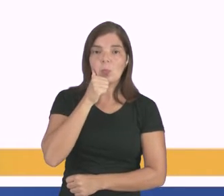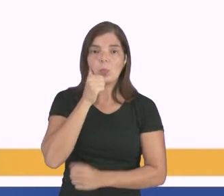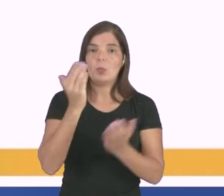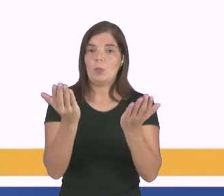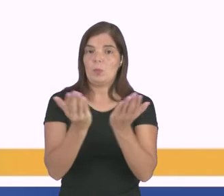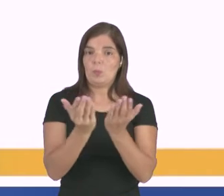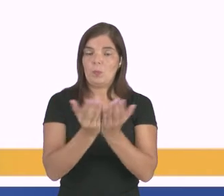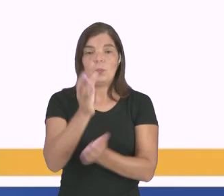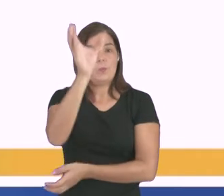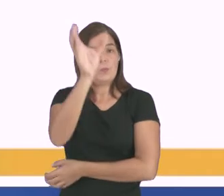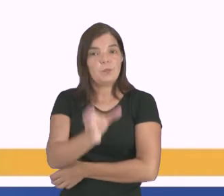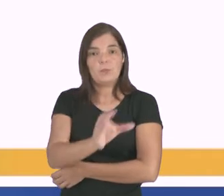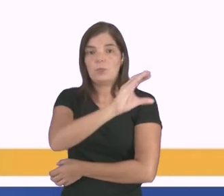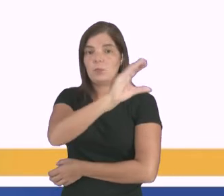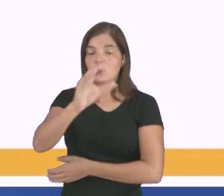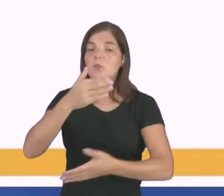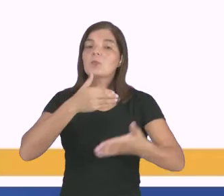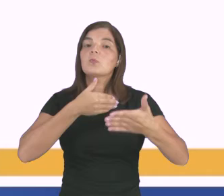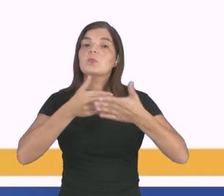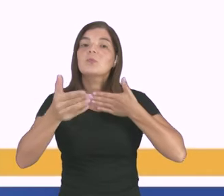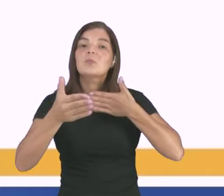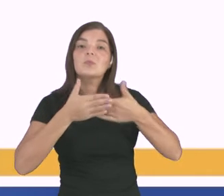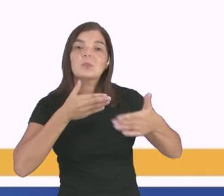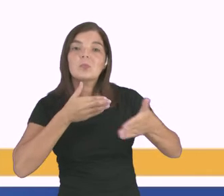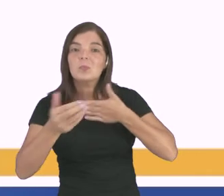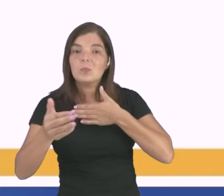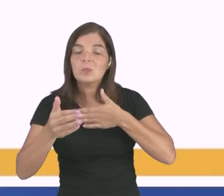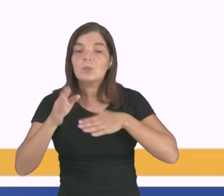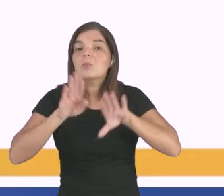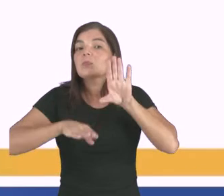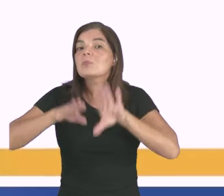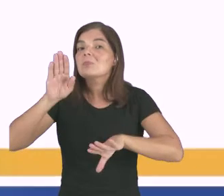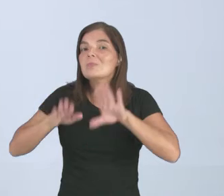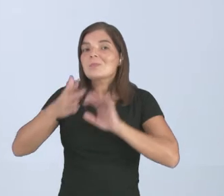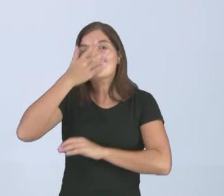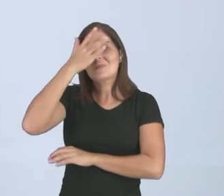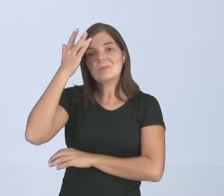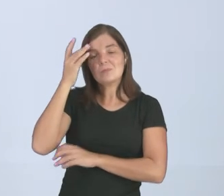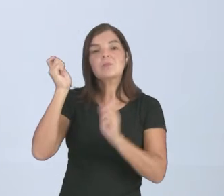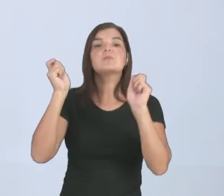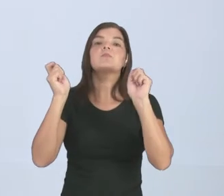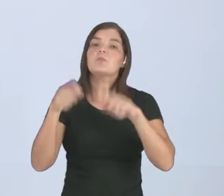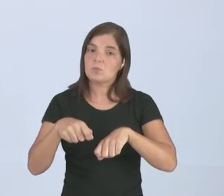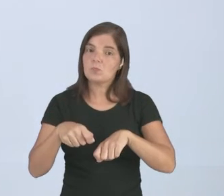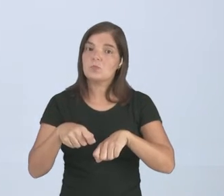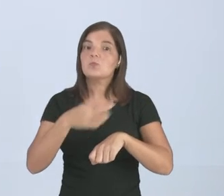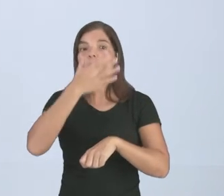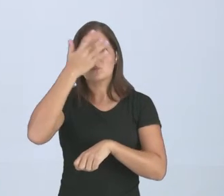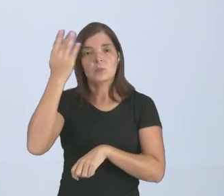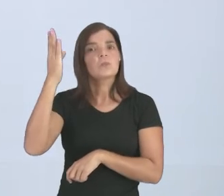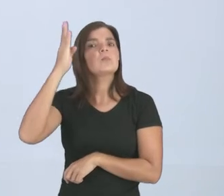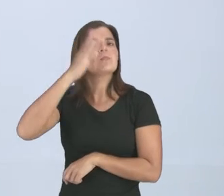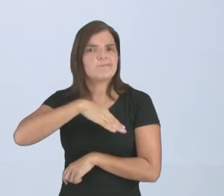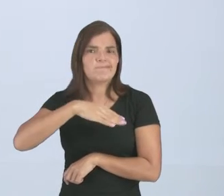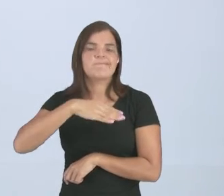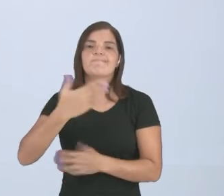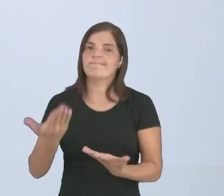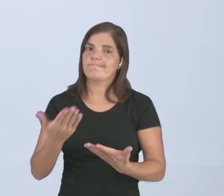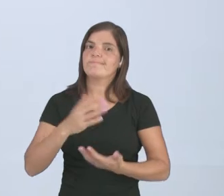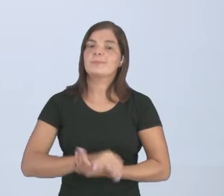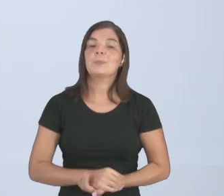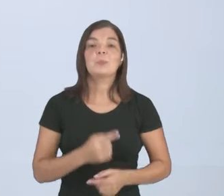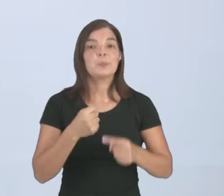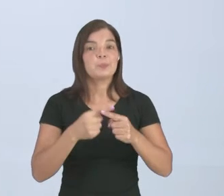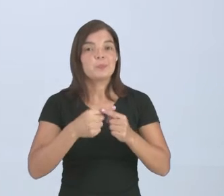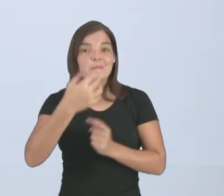crente, católico, qualquer um, independente de credo religioso, qualquer pessoa pode ser uma agressor em potencial, certo?